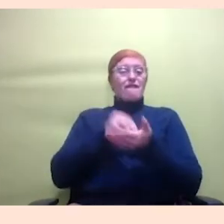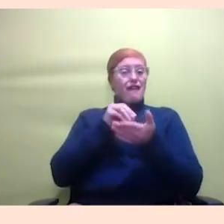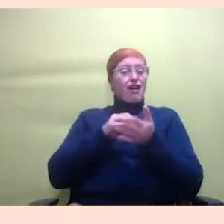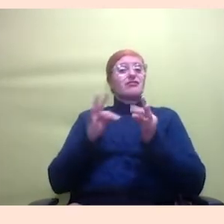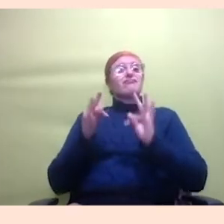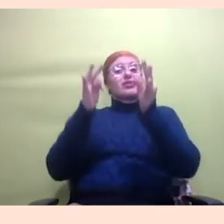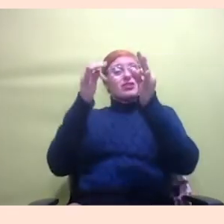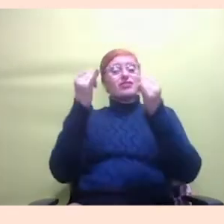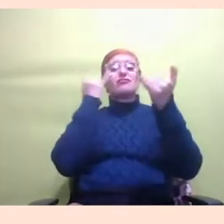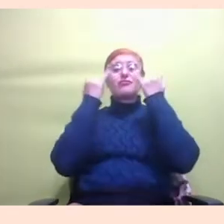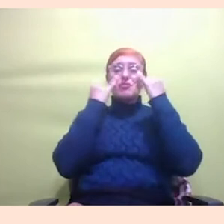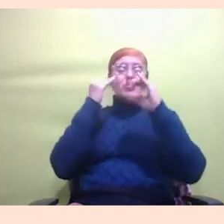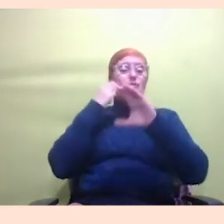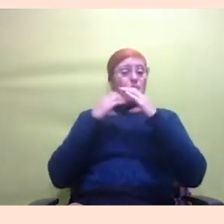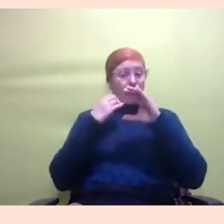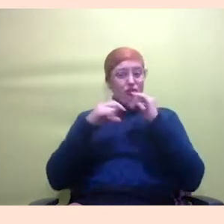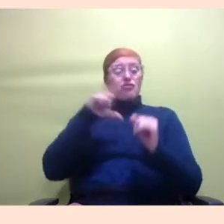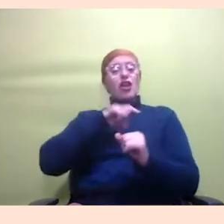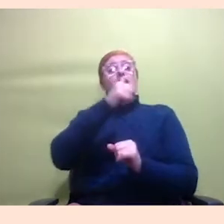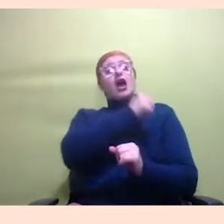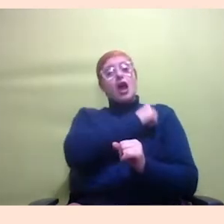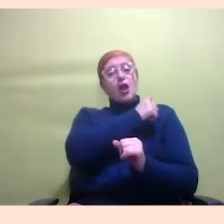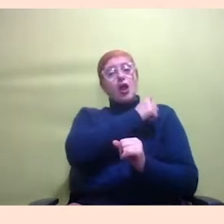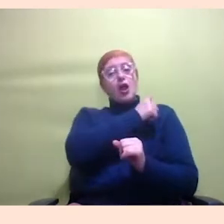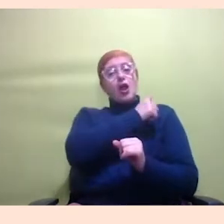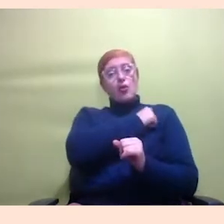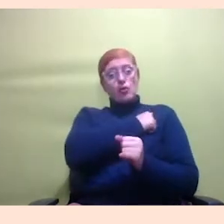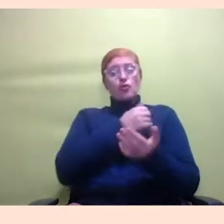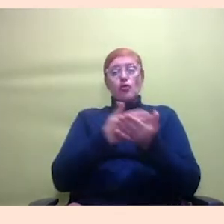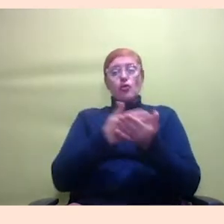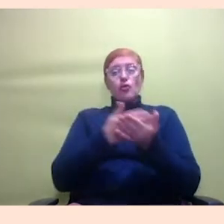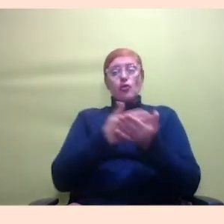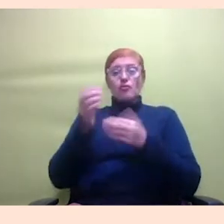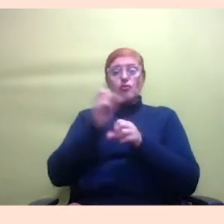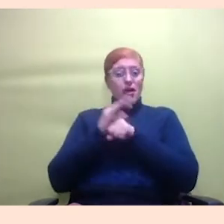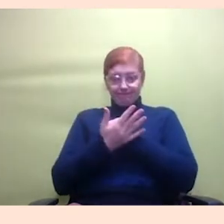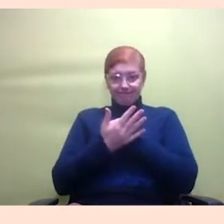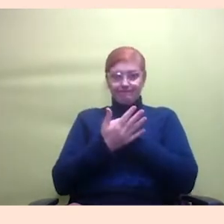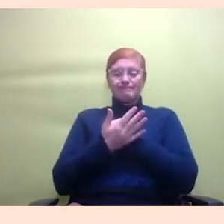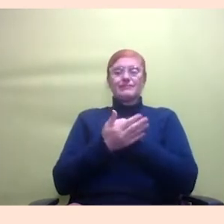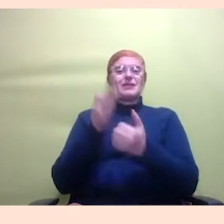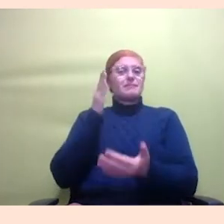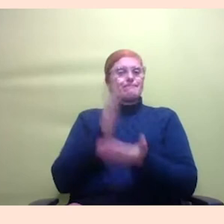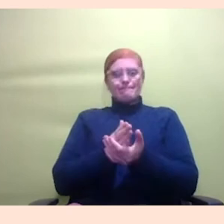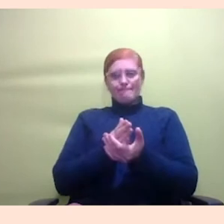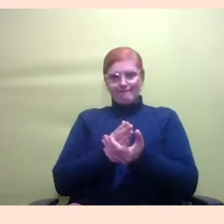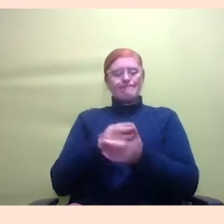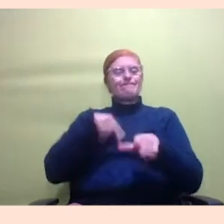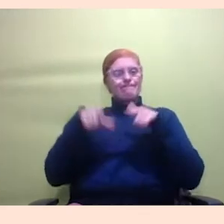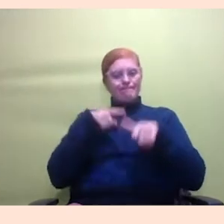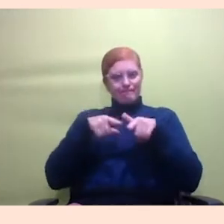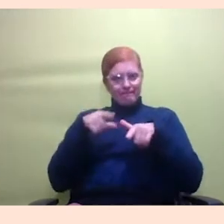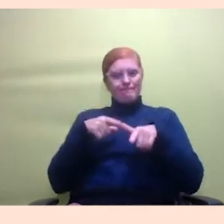comunicação eu tenho alunos que desde que começou a pandemia interromperam todo o trabalho educativo que estava tendo interrompeu-se a